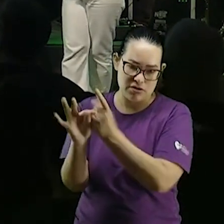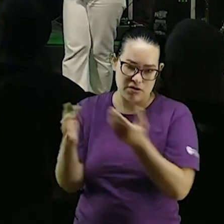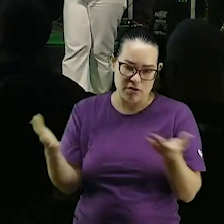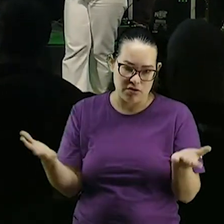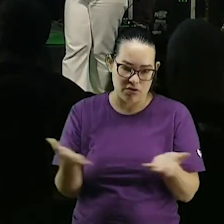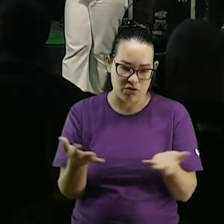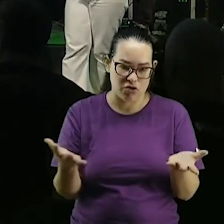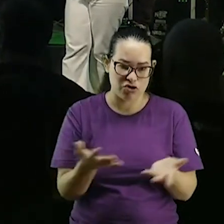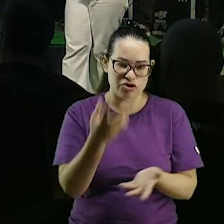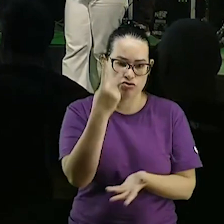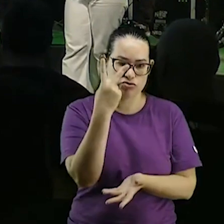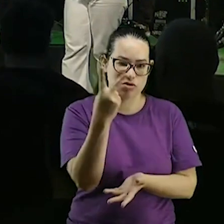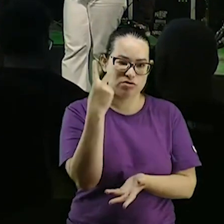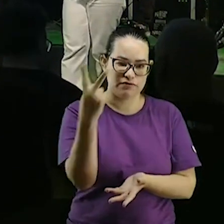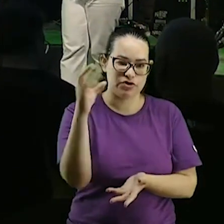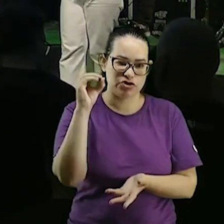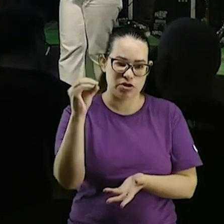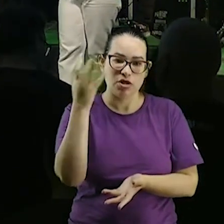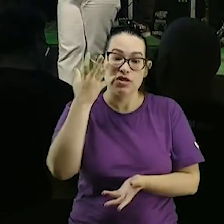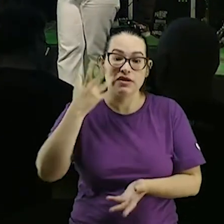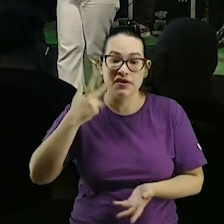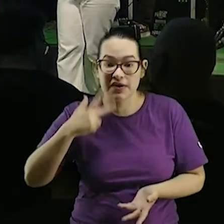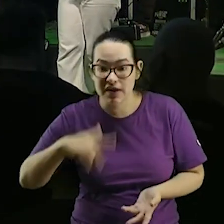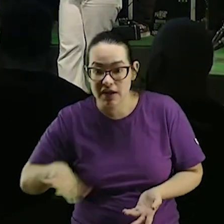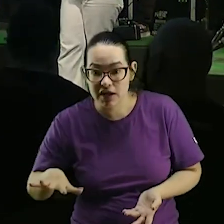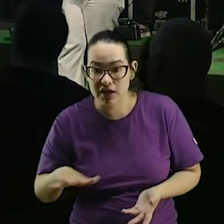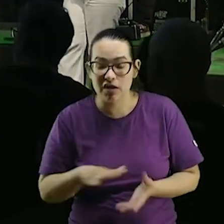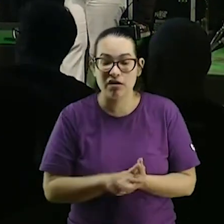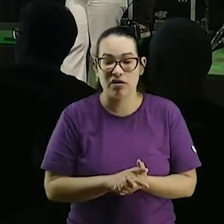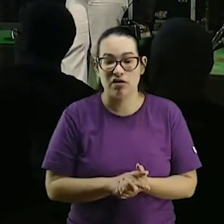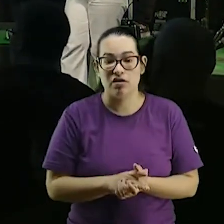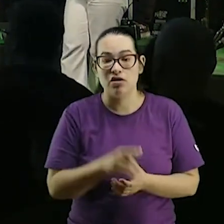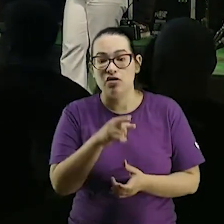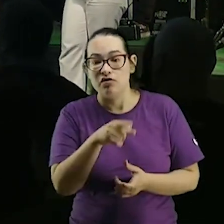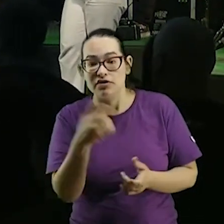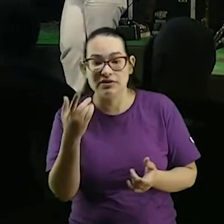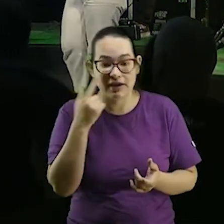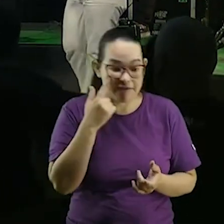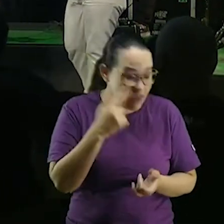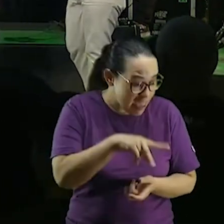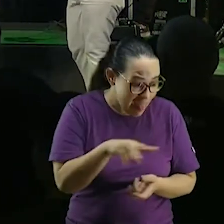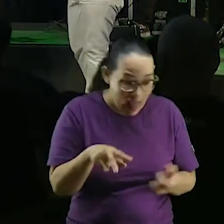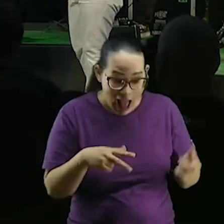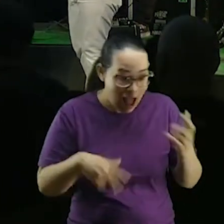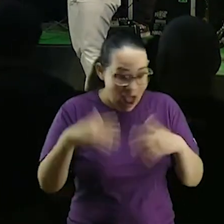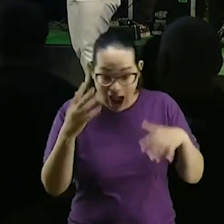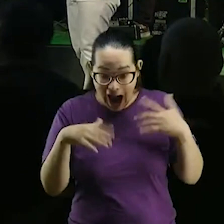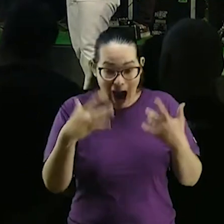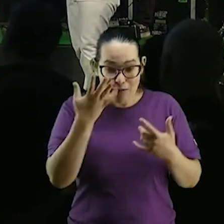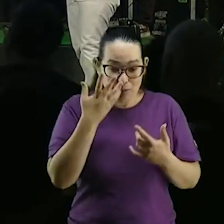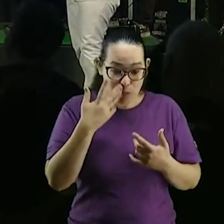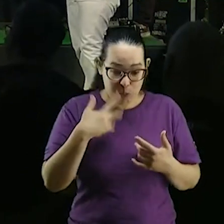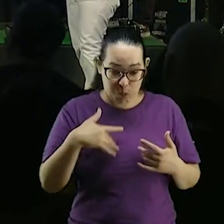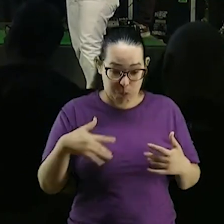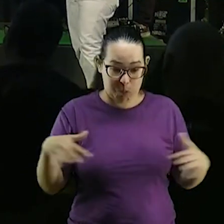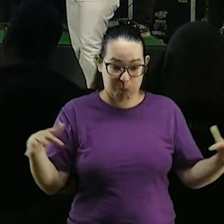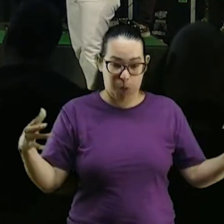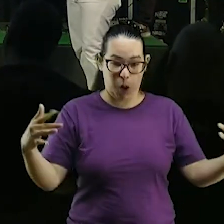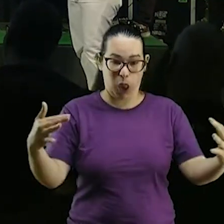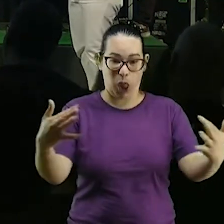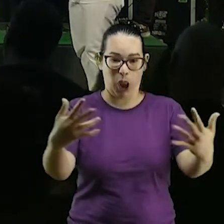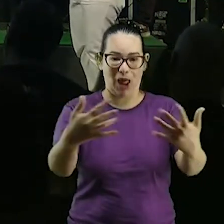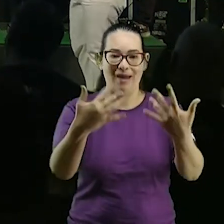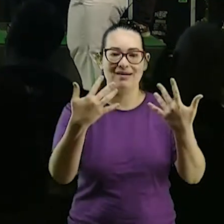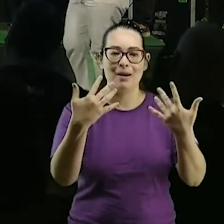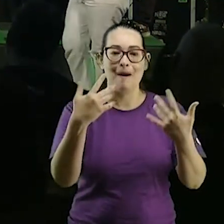220 crianças lá embaixo você tem em casa um, dois você fica doido imagina 200 crianças lá